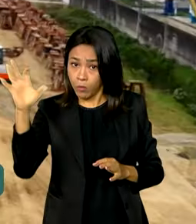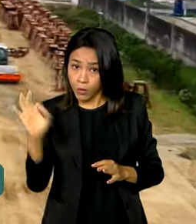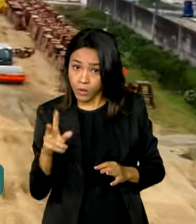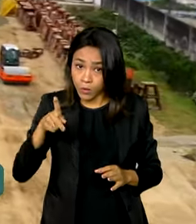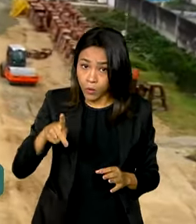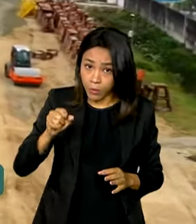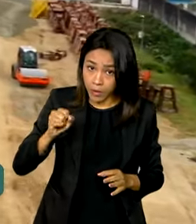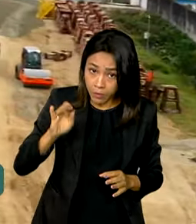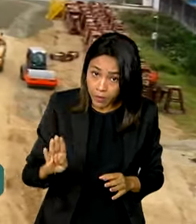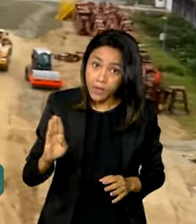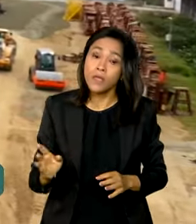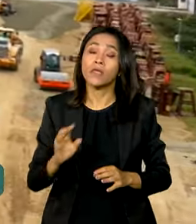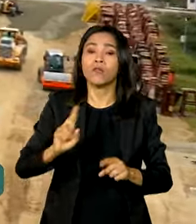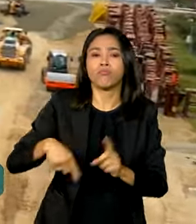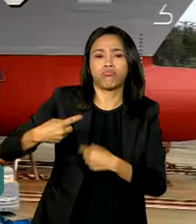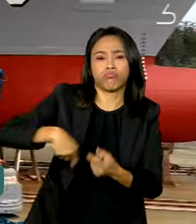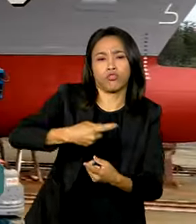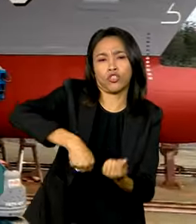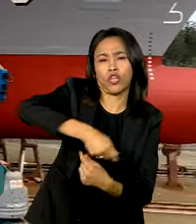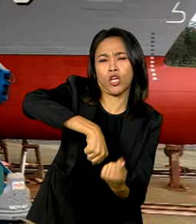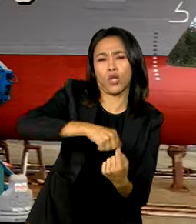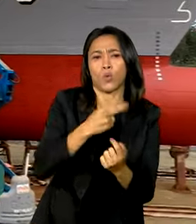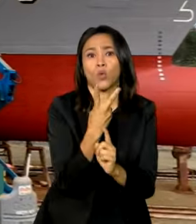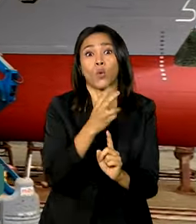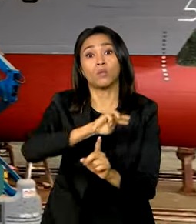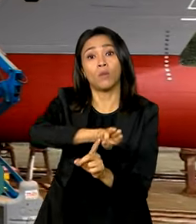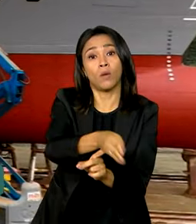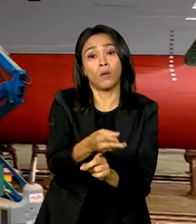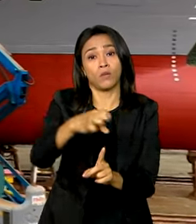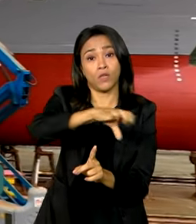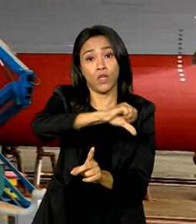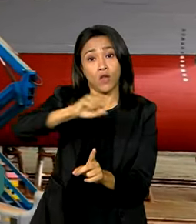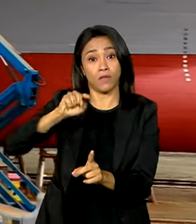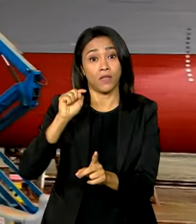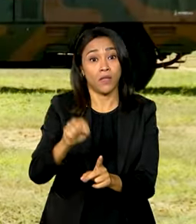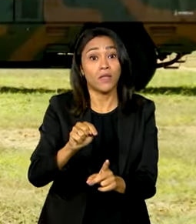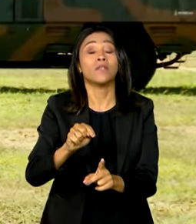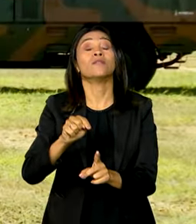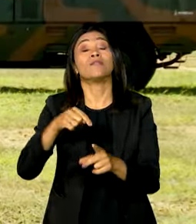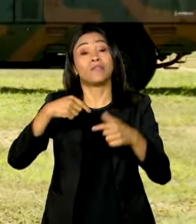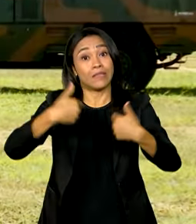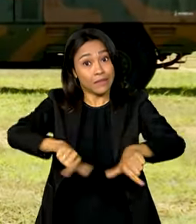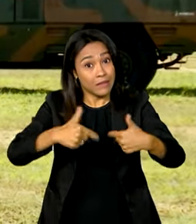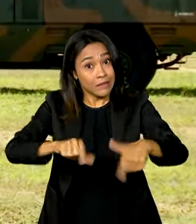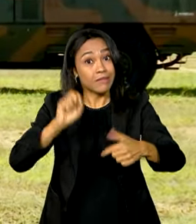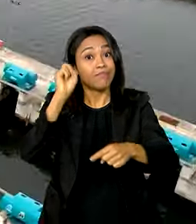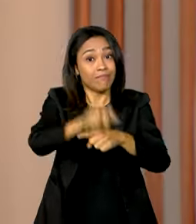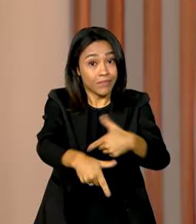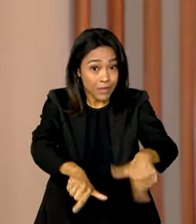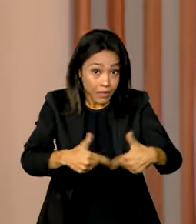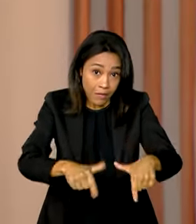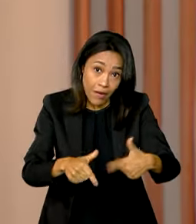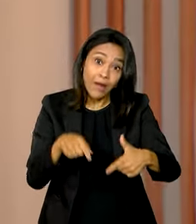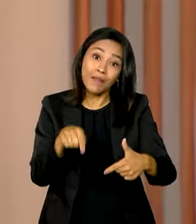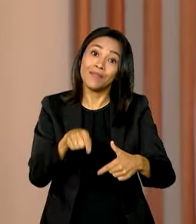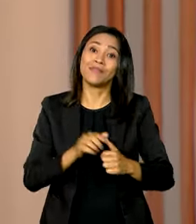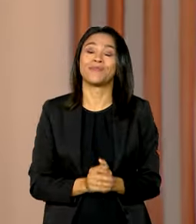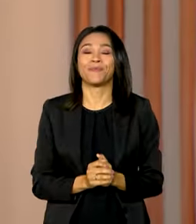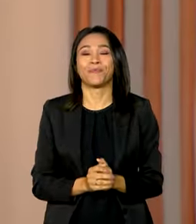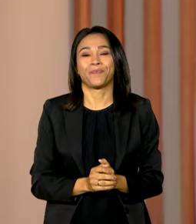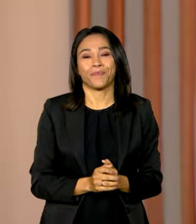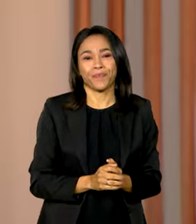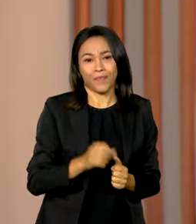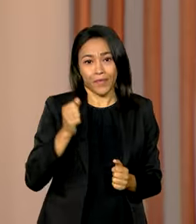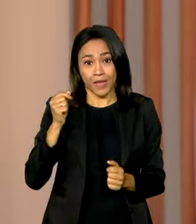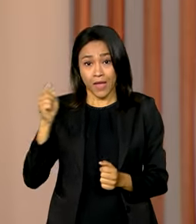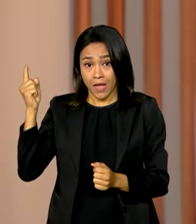e gera 2,9 milhões de empregos diretos e indiretos no Brasil. A cidade